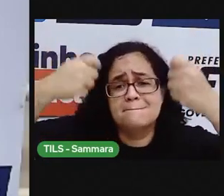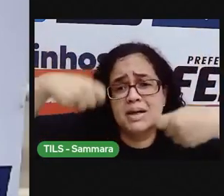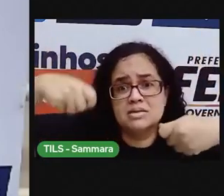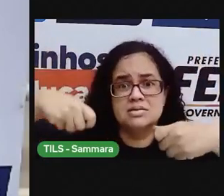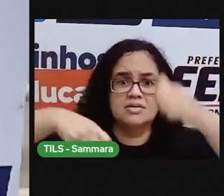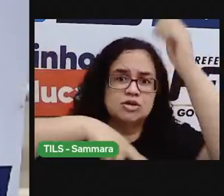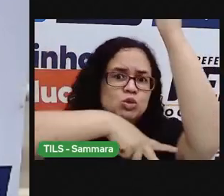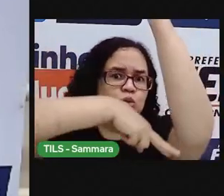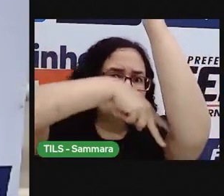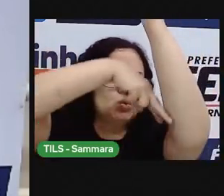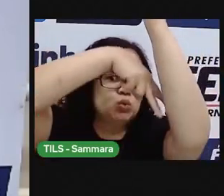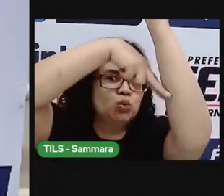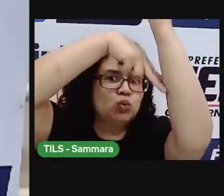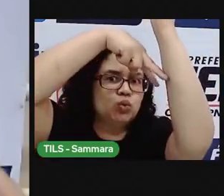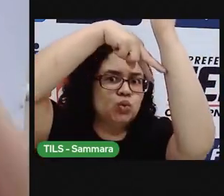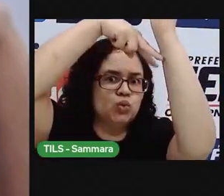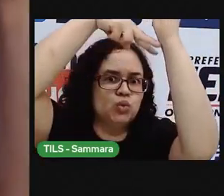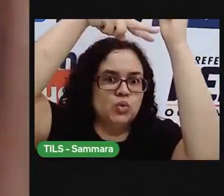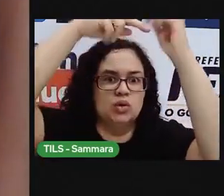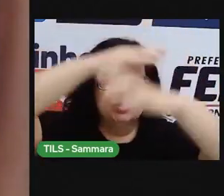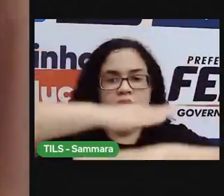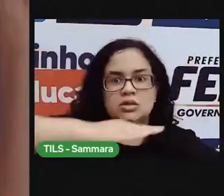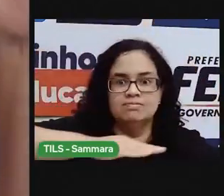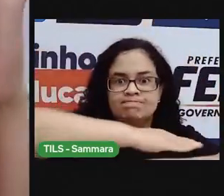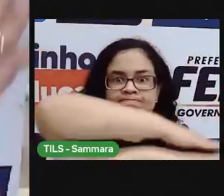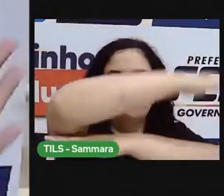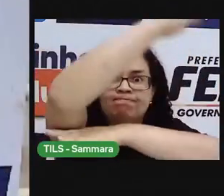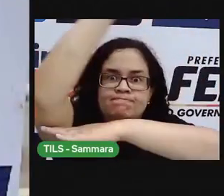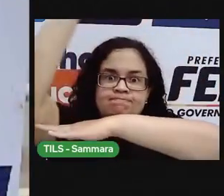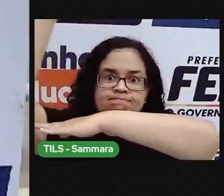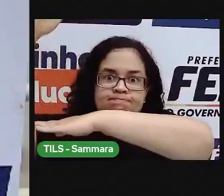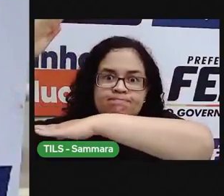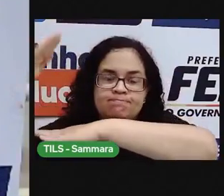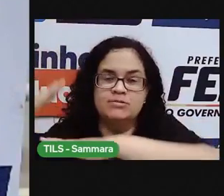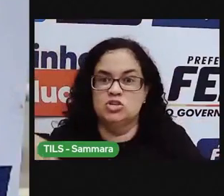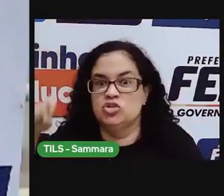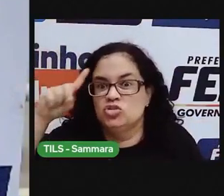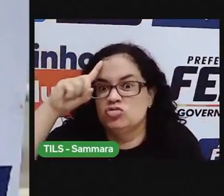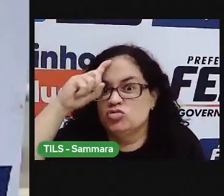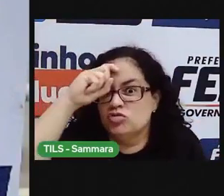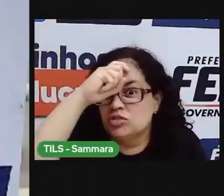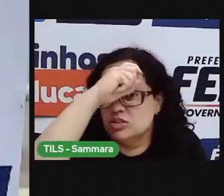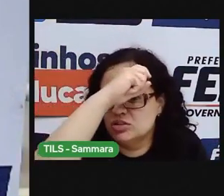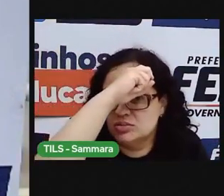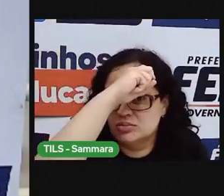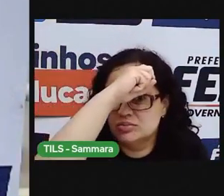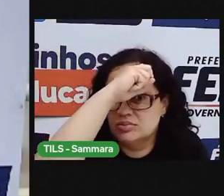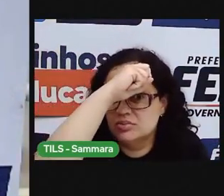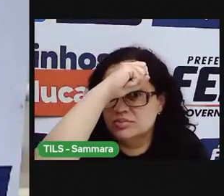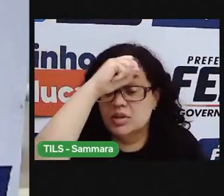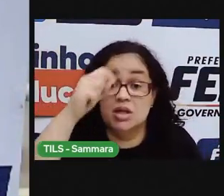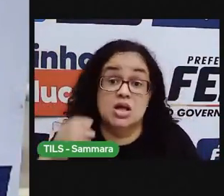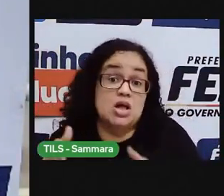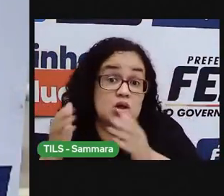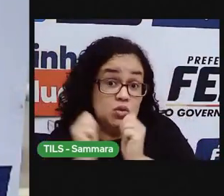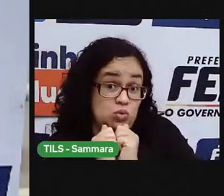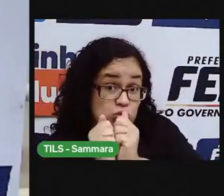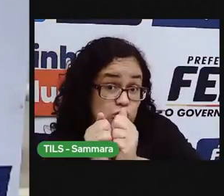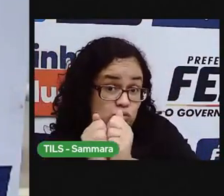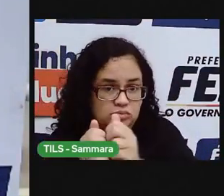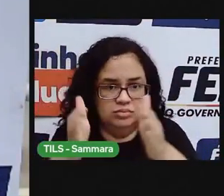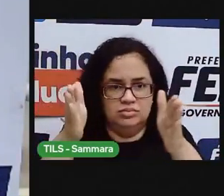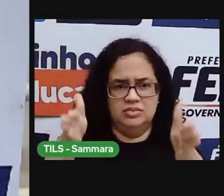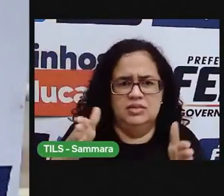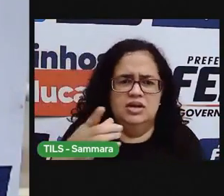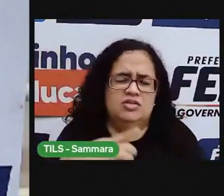precisavam subir uma ladeira muito alta, muito difícil. Do lado dessa